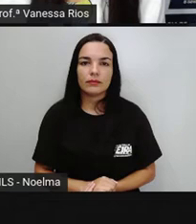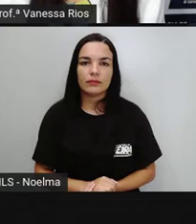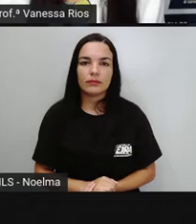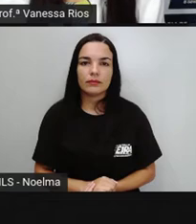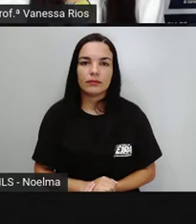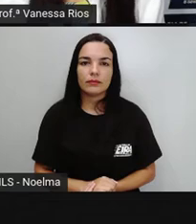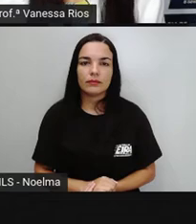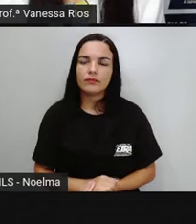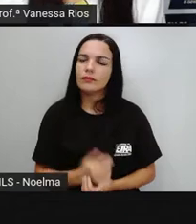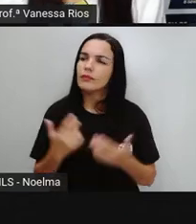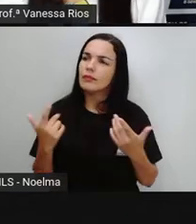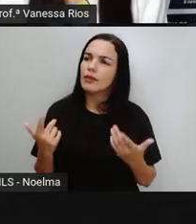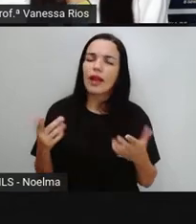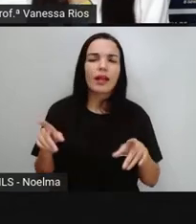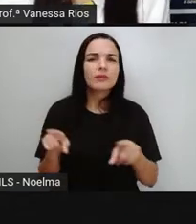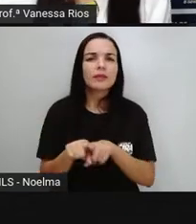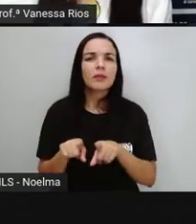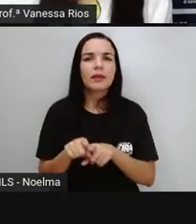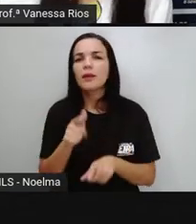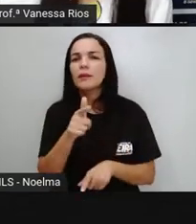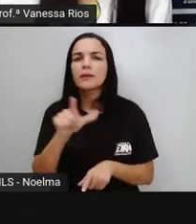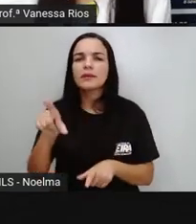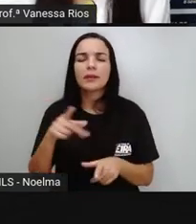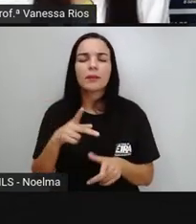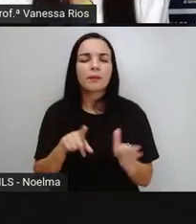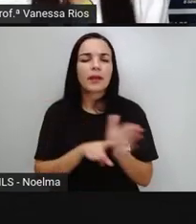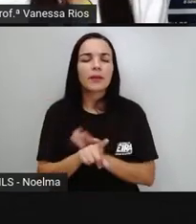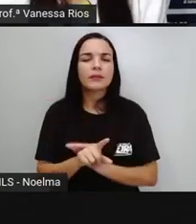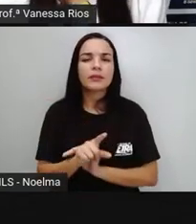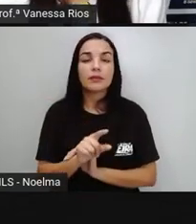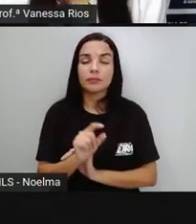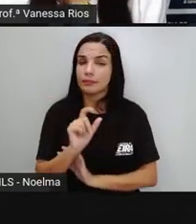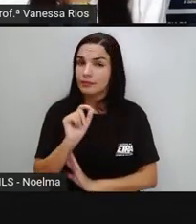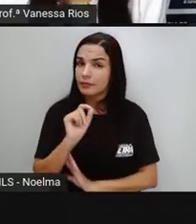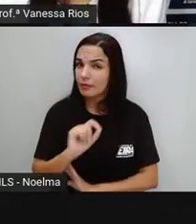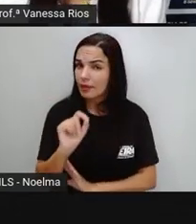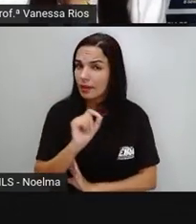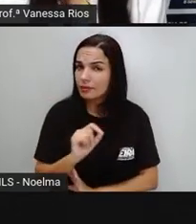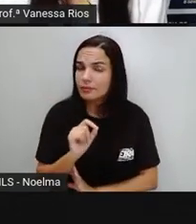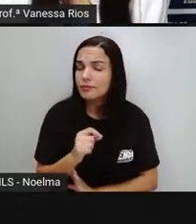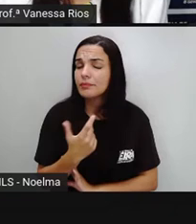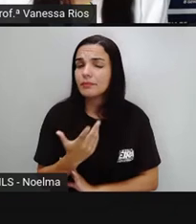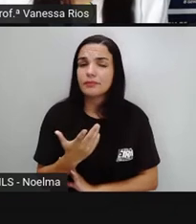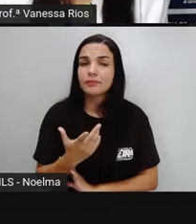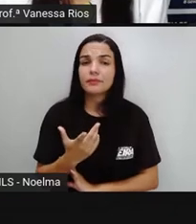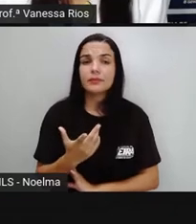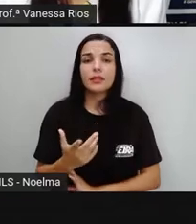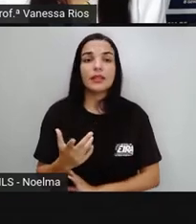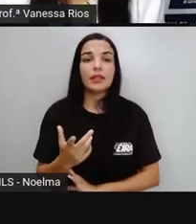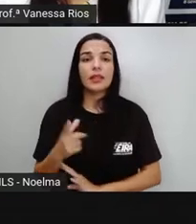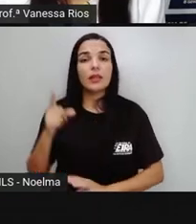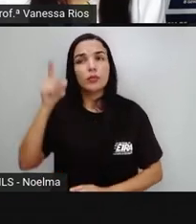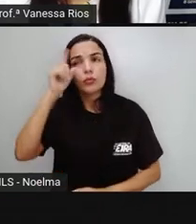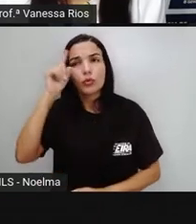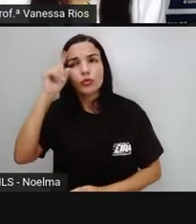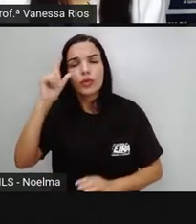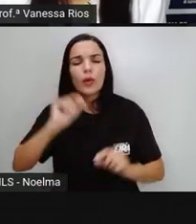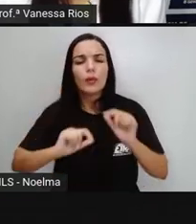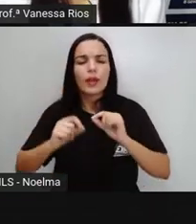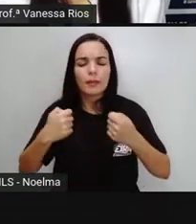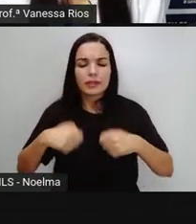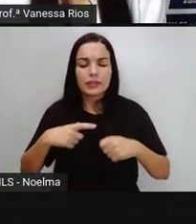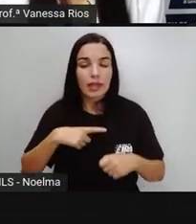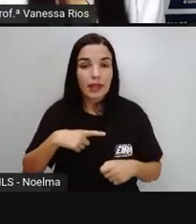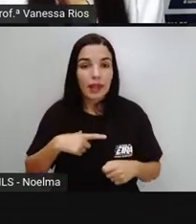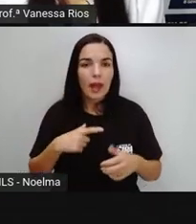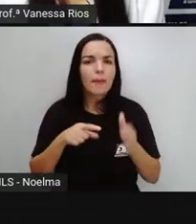E aí Quando a gente Pensa em saúde A gente precisa Pensar Nos hábitos De higiene Por